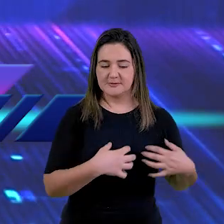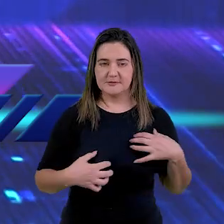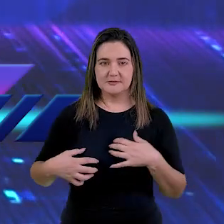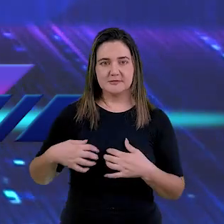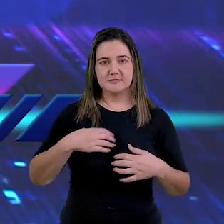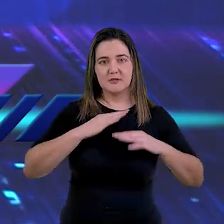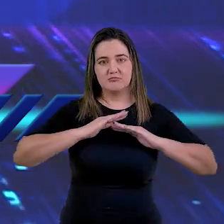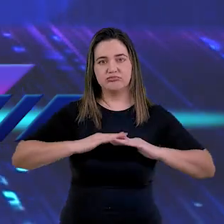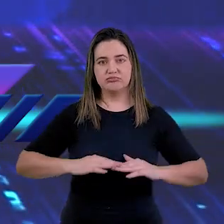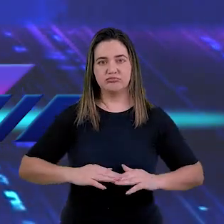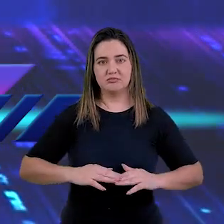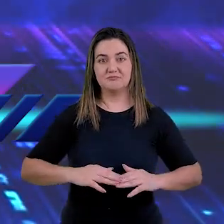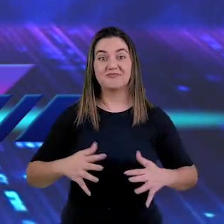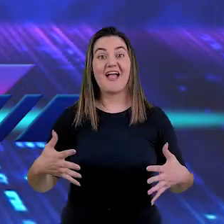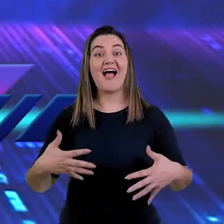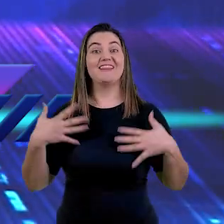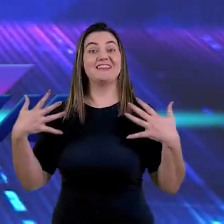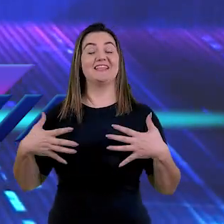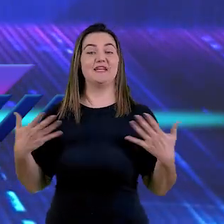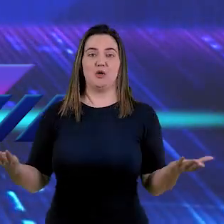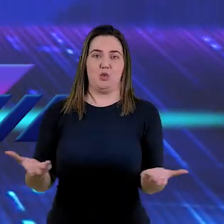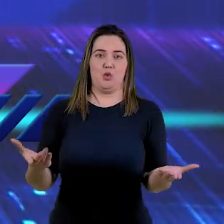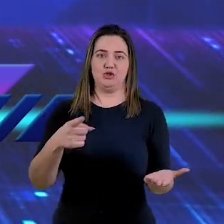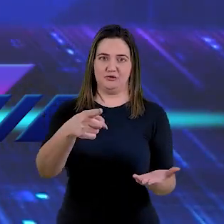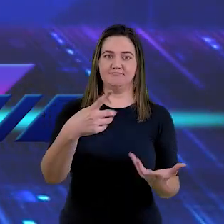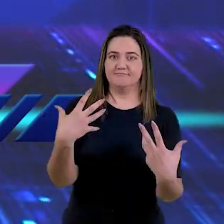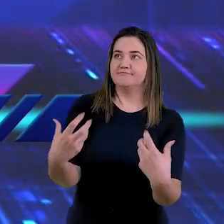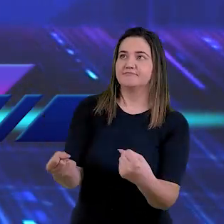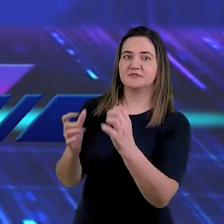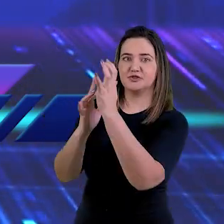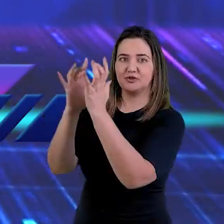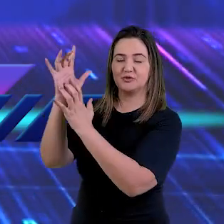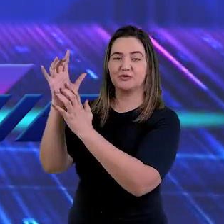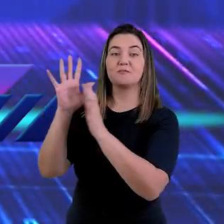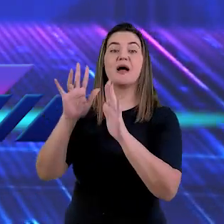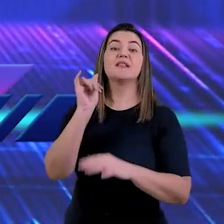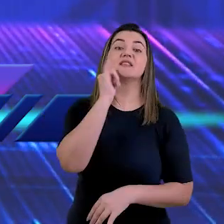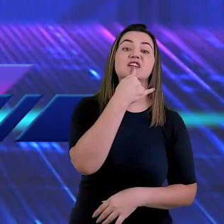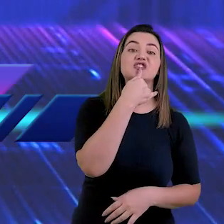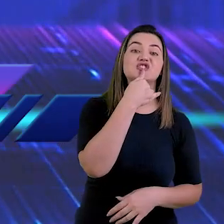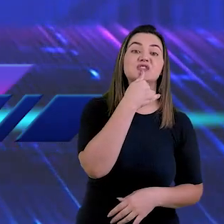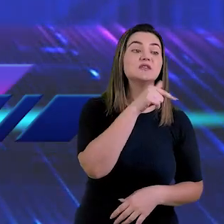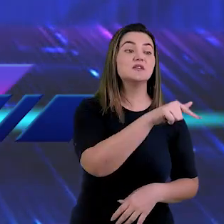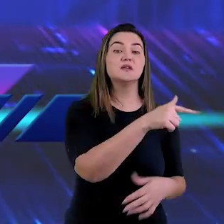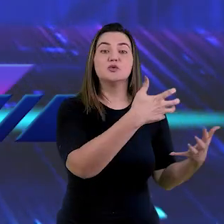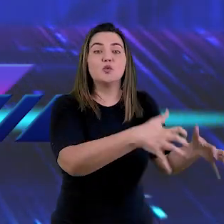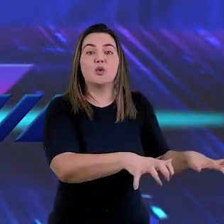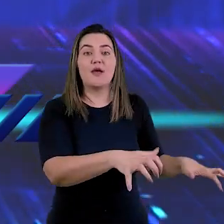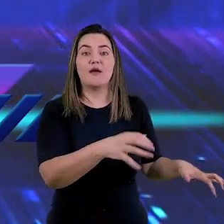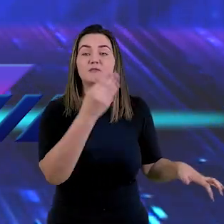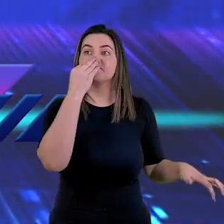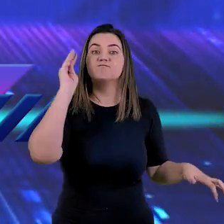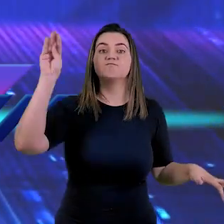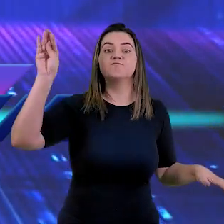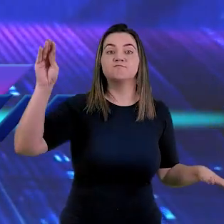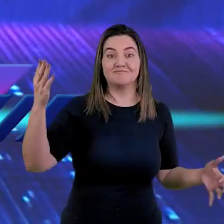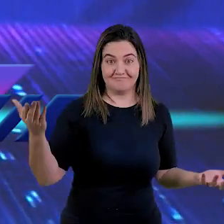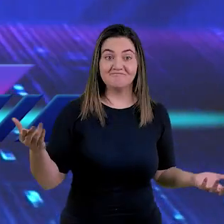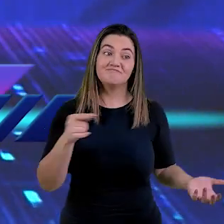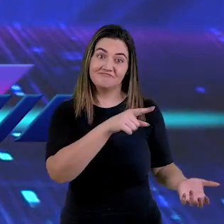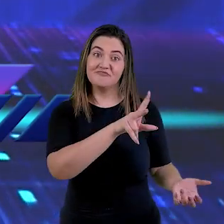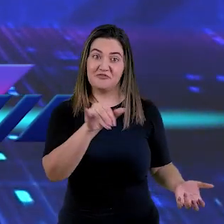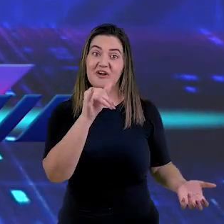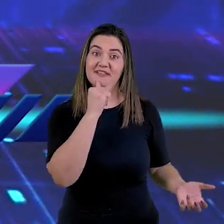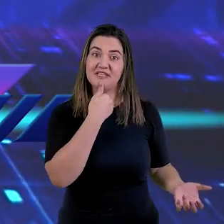outros. Alegria para aqueles que hoje se entregam a Jesus e tristeza para aqueles que não se entregaram a